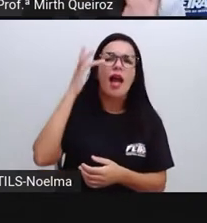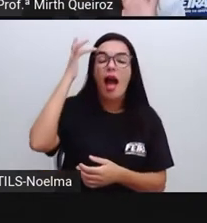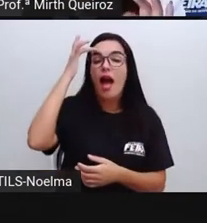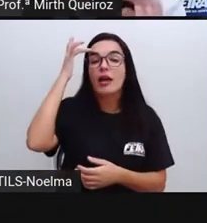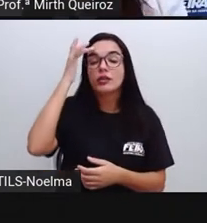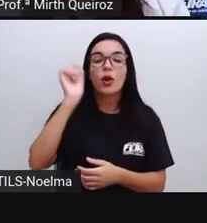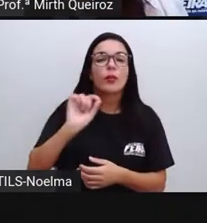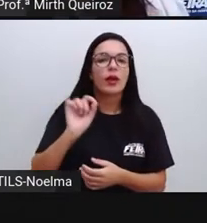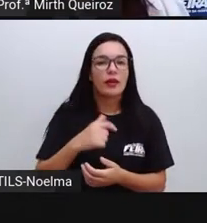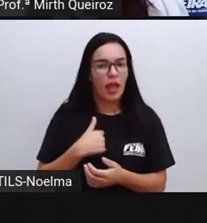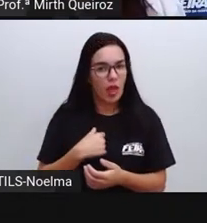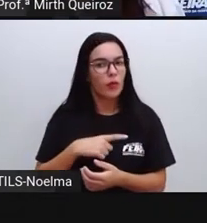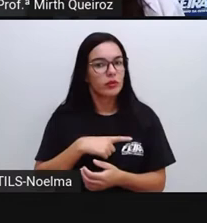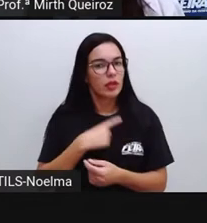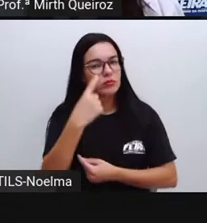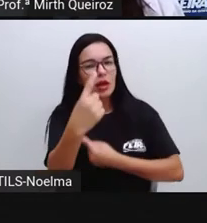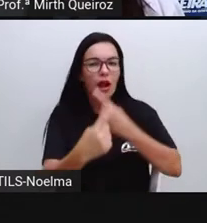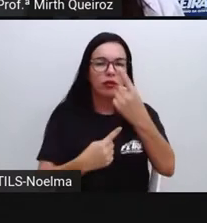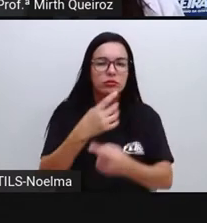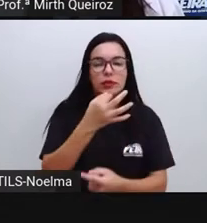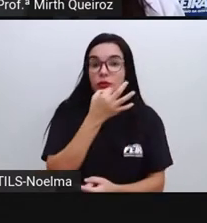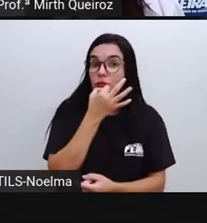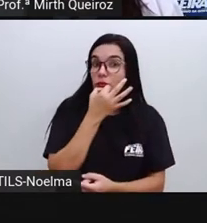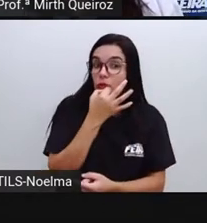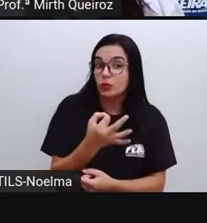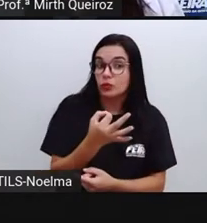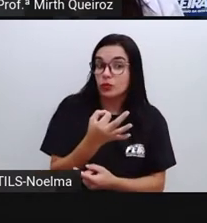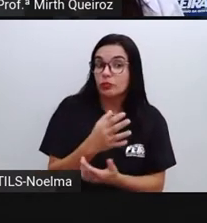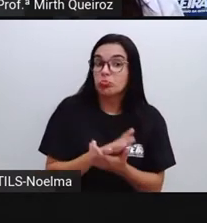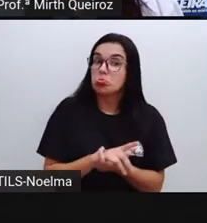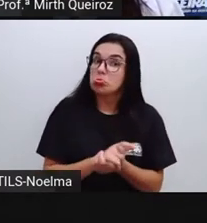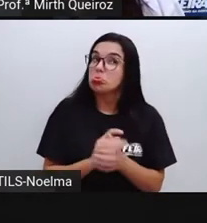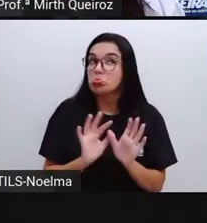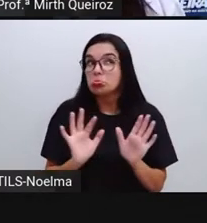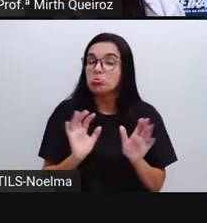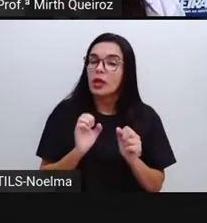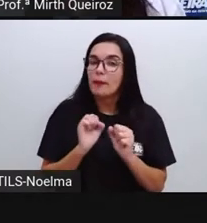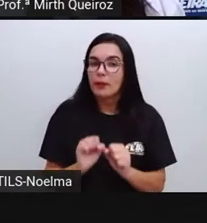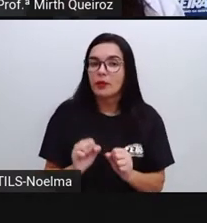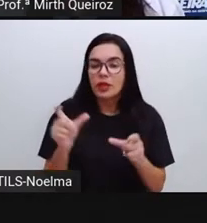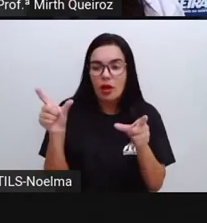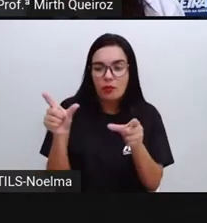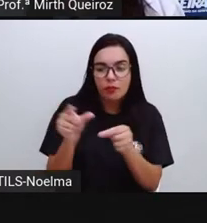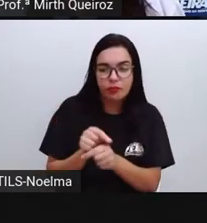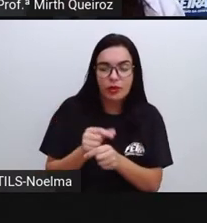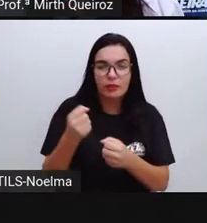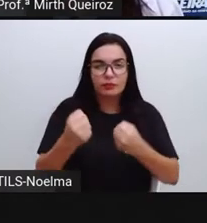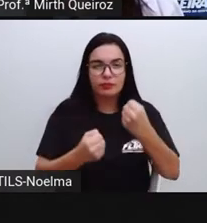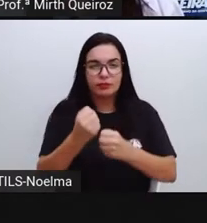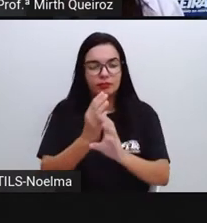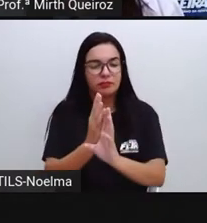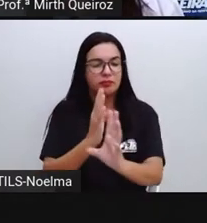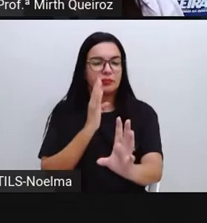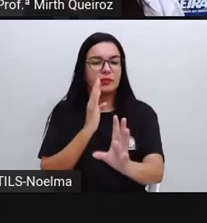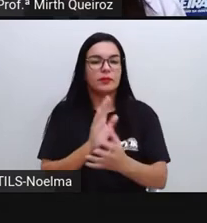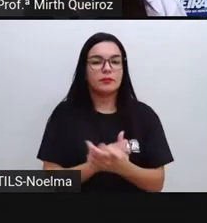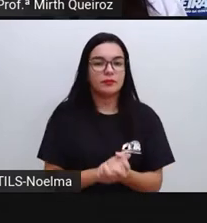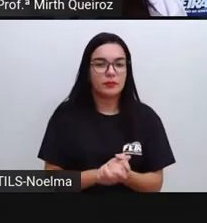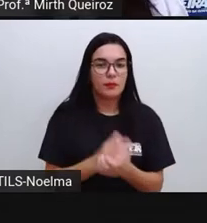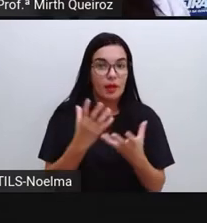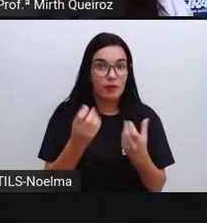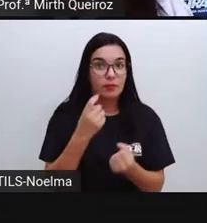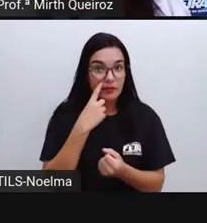Eu tenho algumas soluções aí que a gente poderia utilizar para reduzir os congestionamentos. Que soluções são essas?